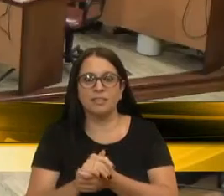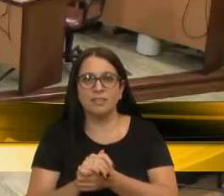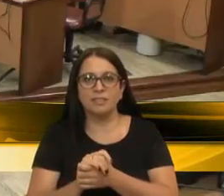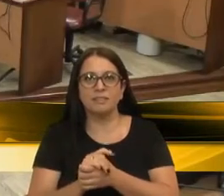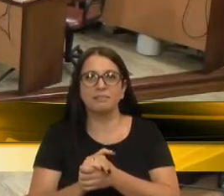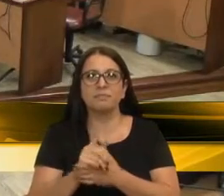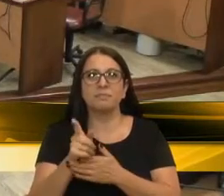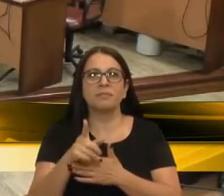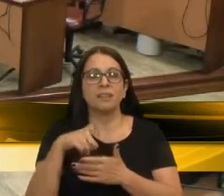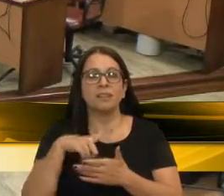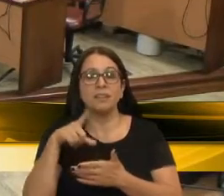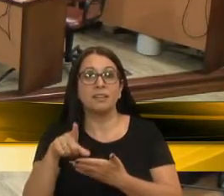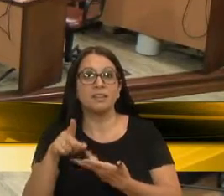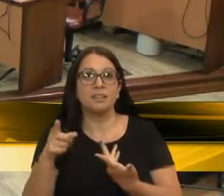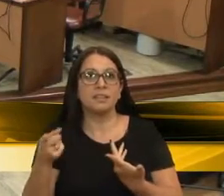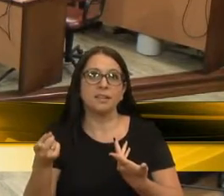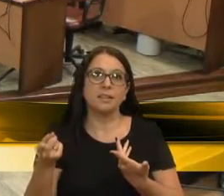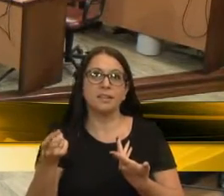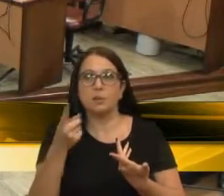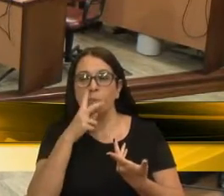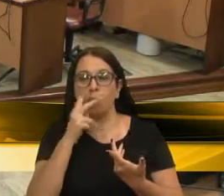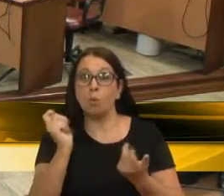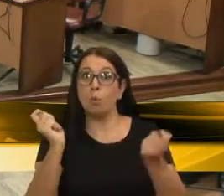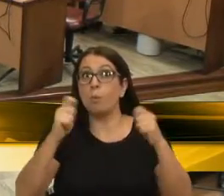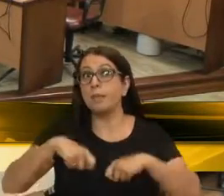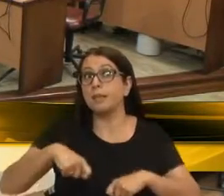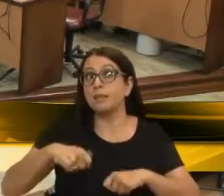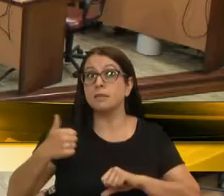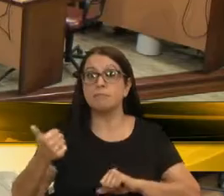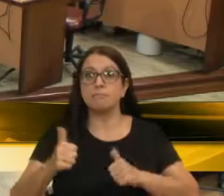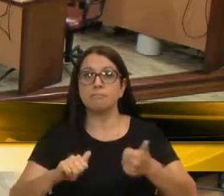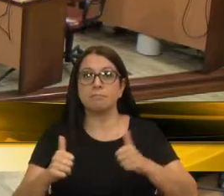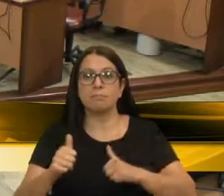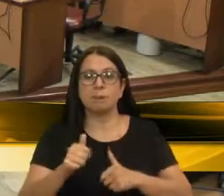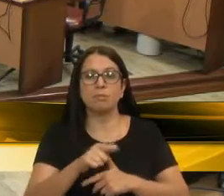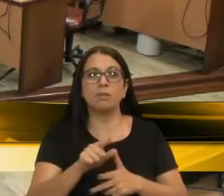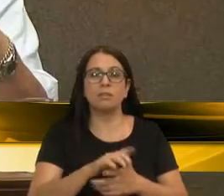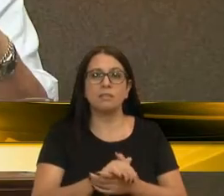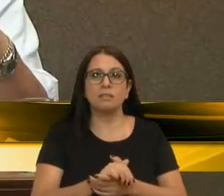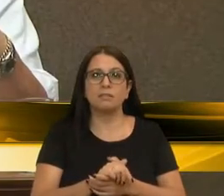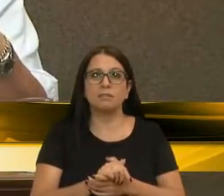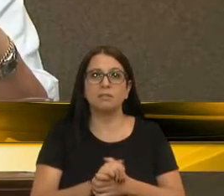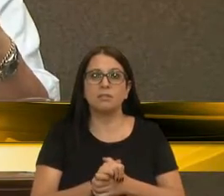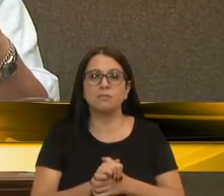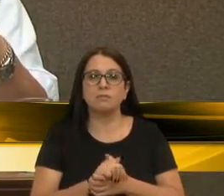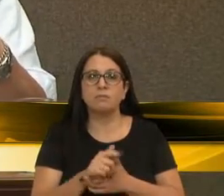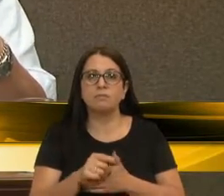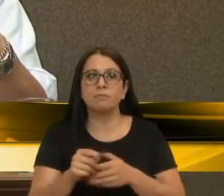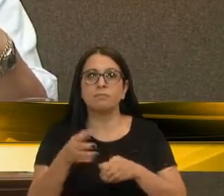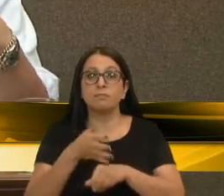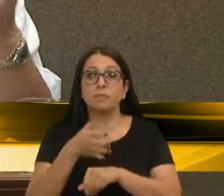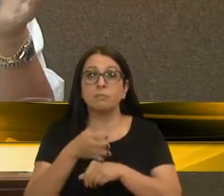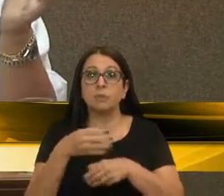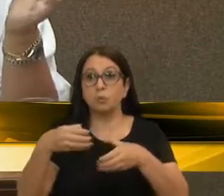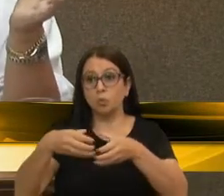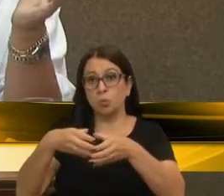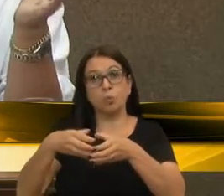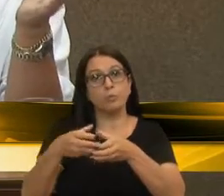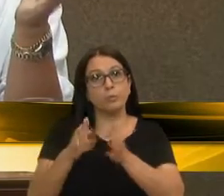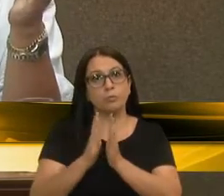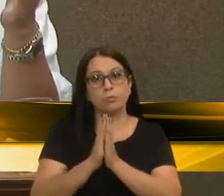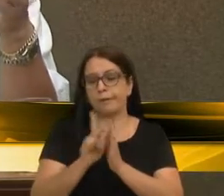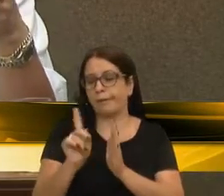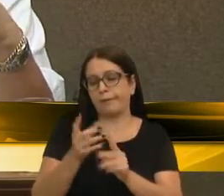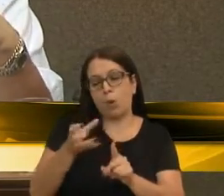Esse deve ser a tal da competência, a qualidade, o currículo, participar de um grupo de oração. tenho nada contra,